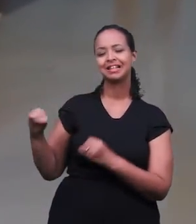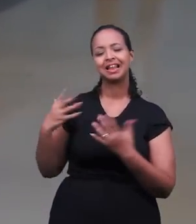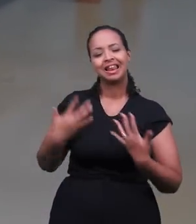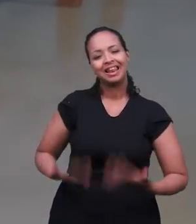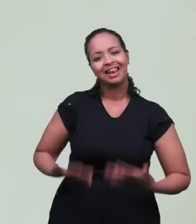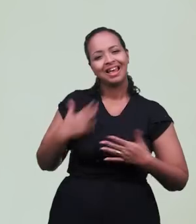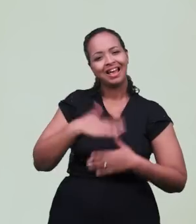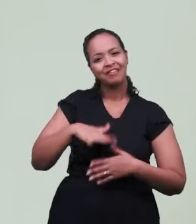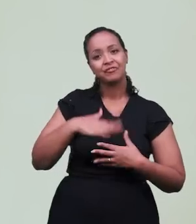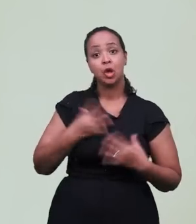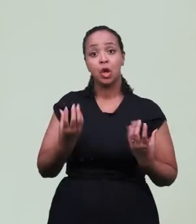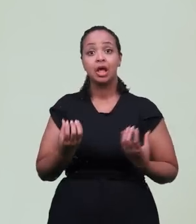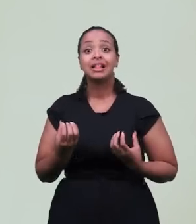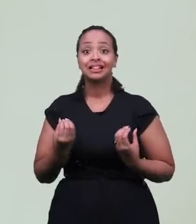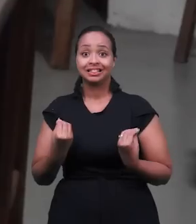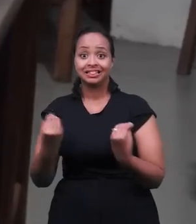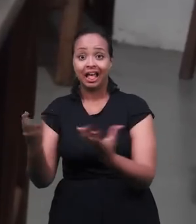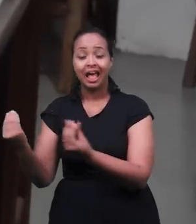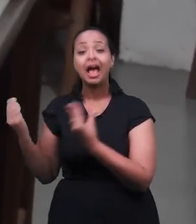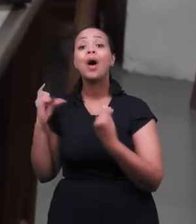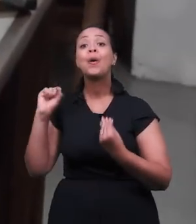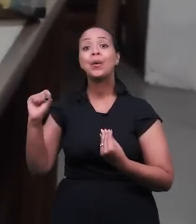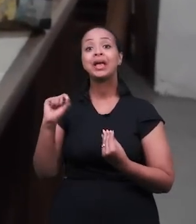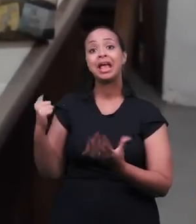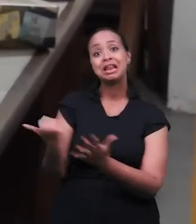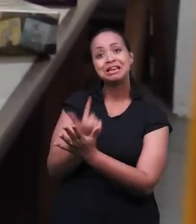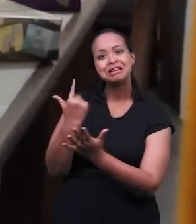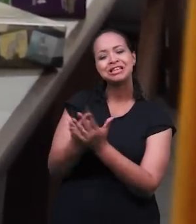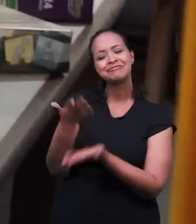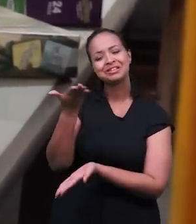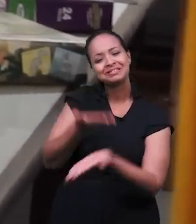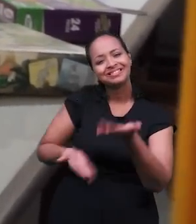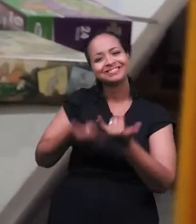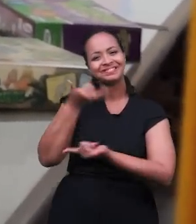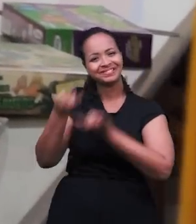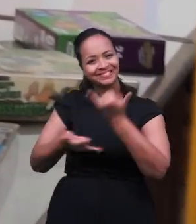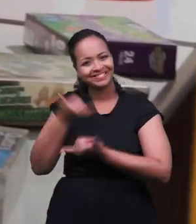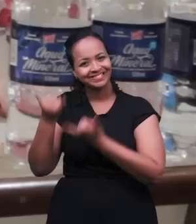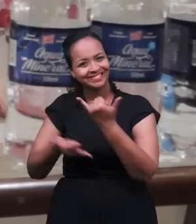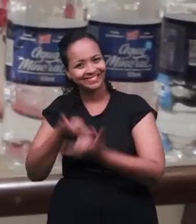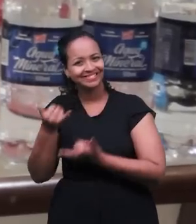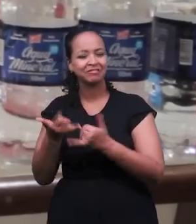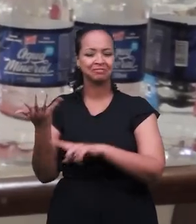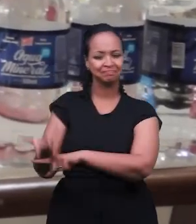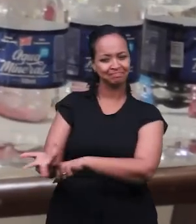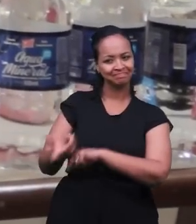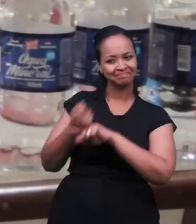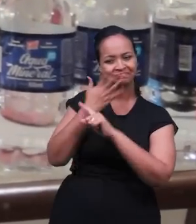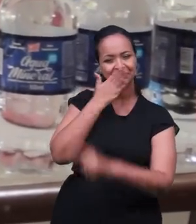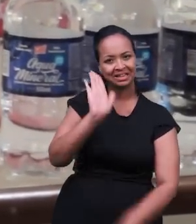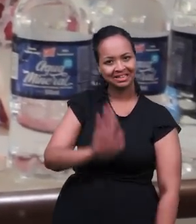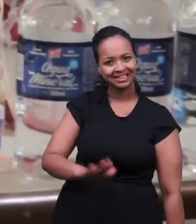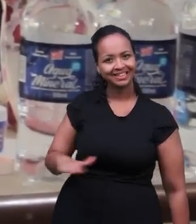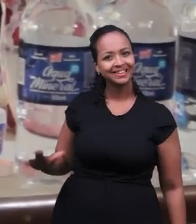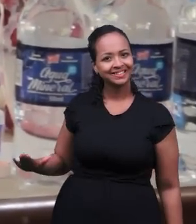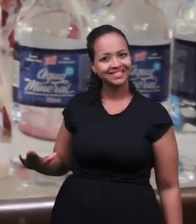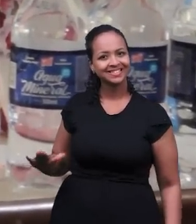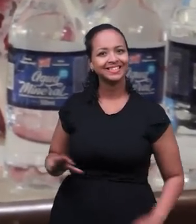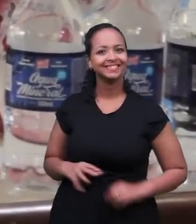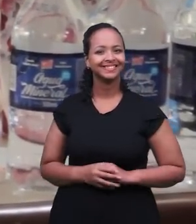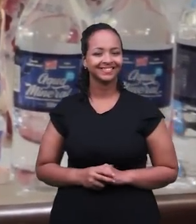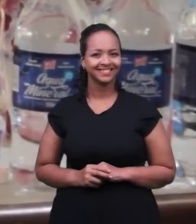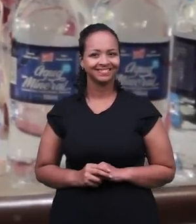ambiente. Doações de livros, espaço de recriação e muita criatividade para cativar os pequeninos.